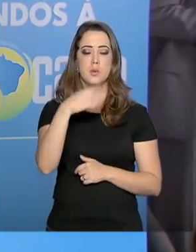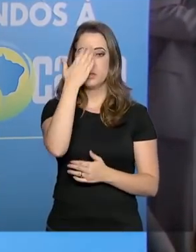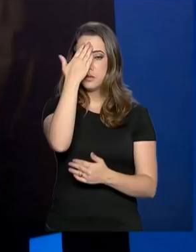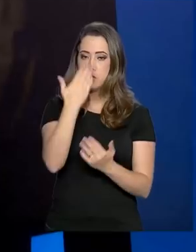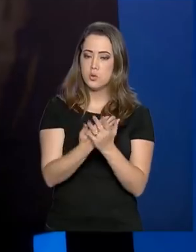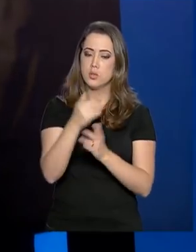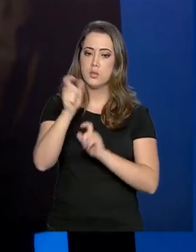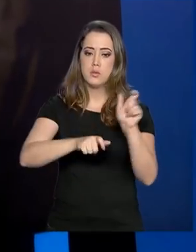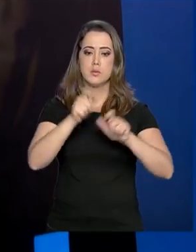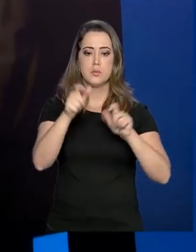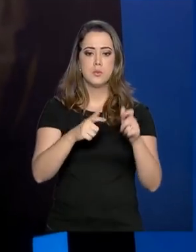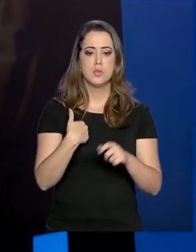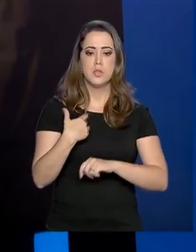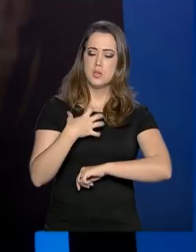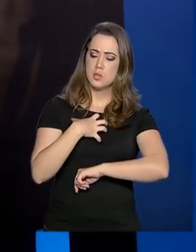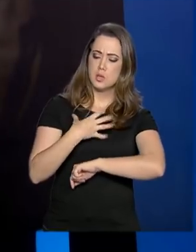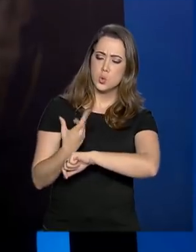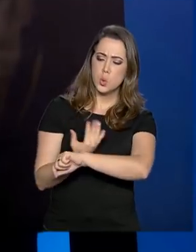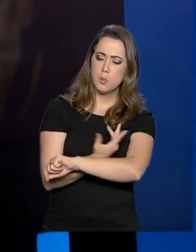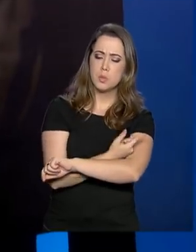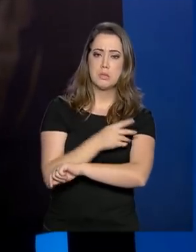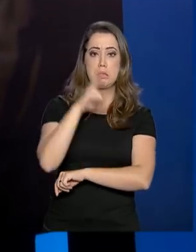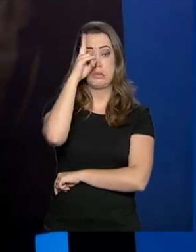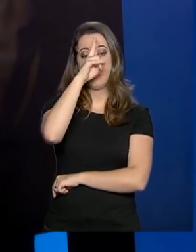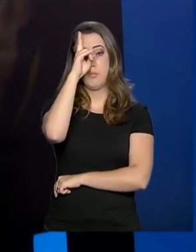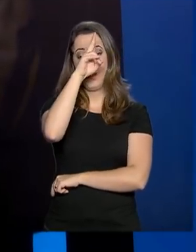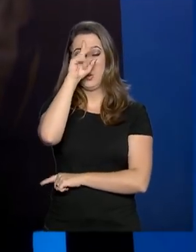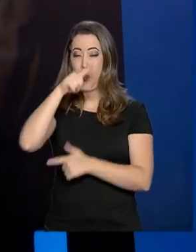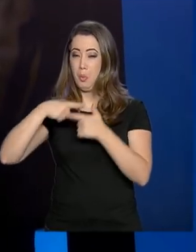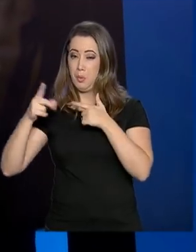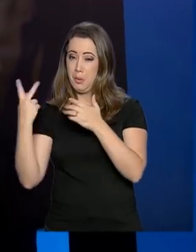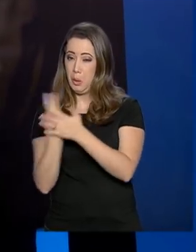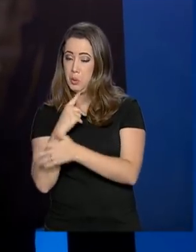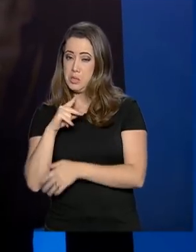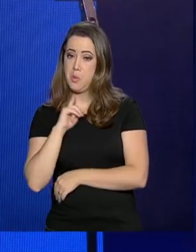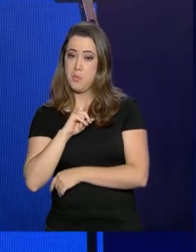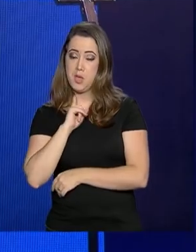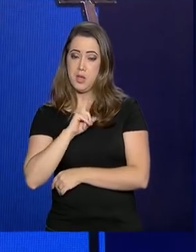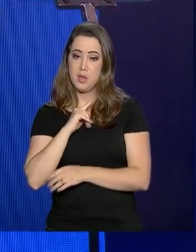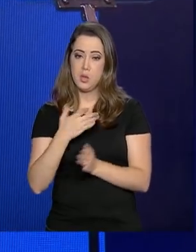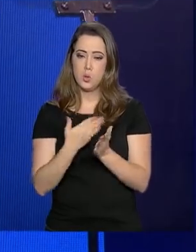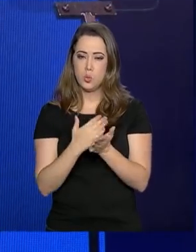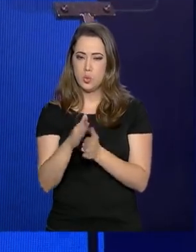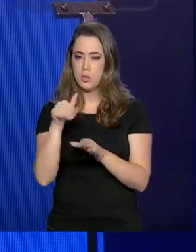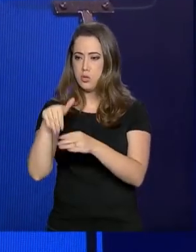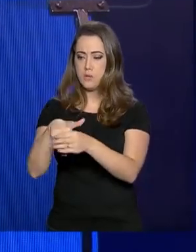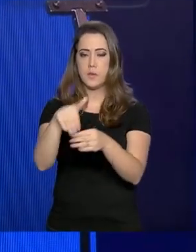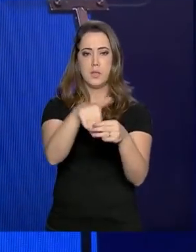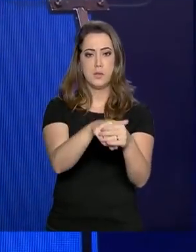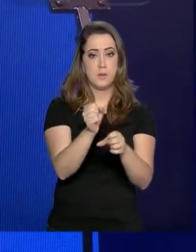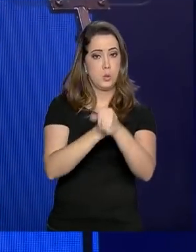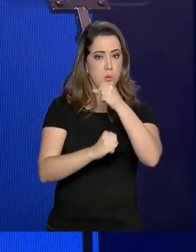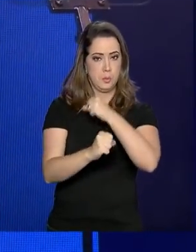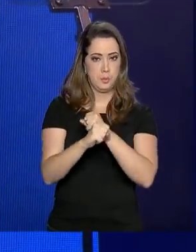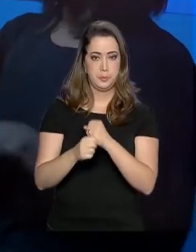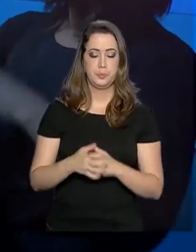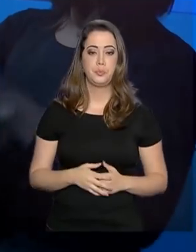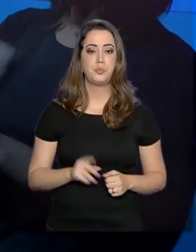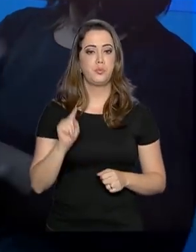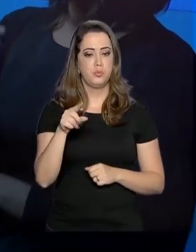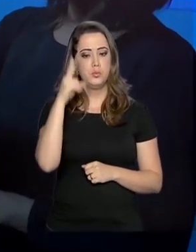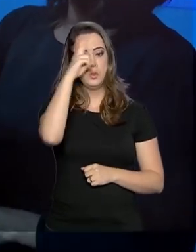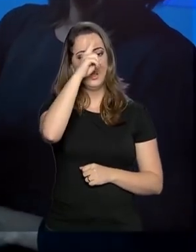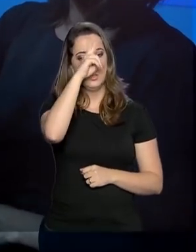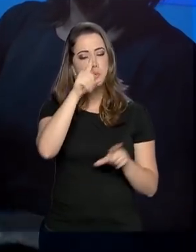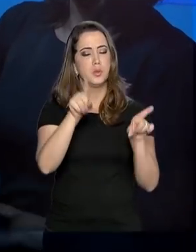pessoas e se emocionou ao lembrar do atentado que sofreu em Juiz de Fora durante as eleições no ano passado. E